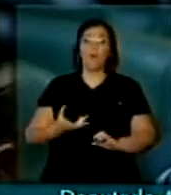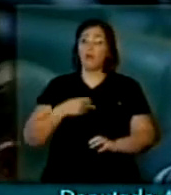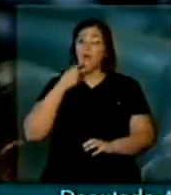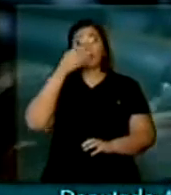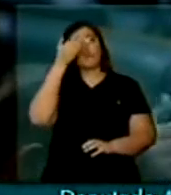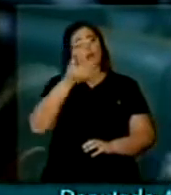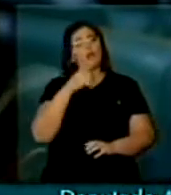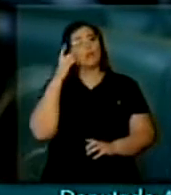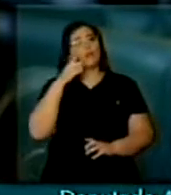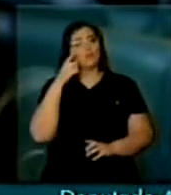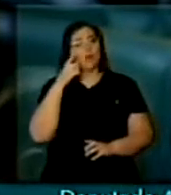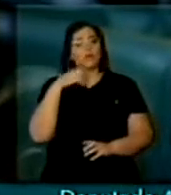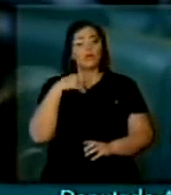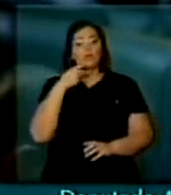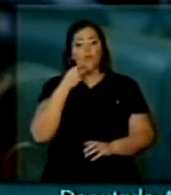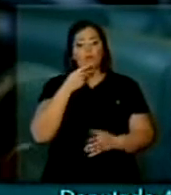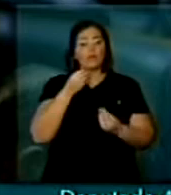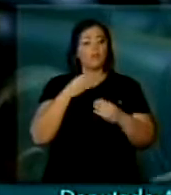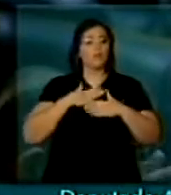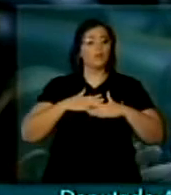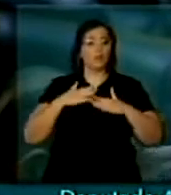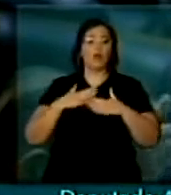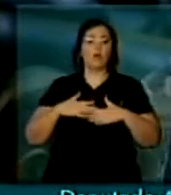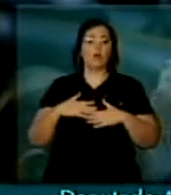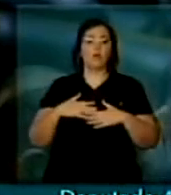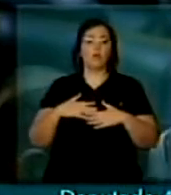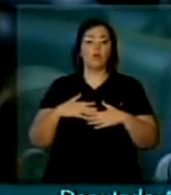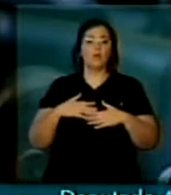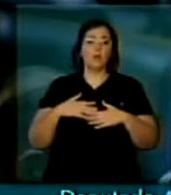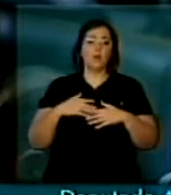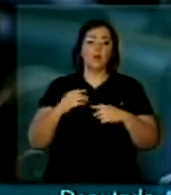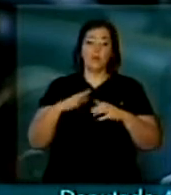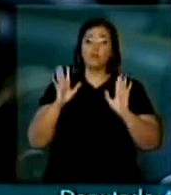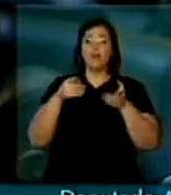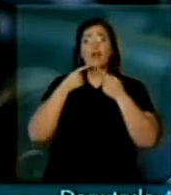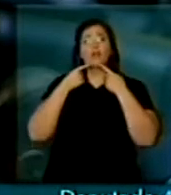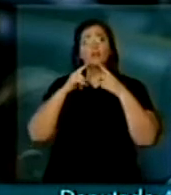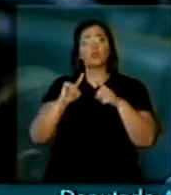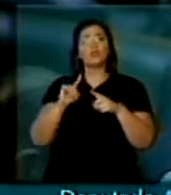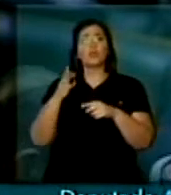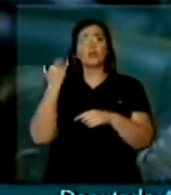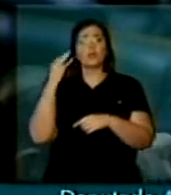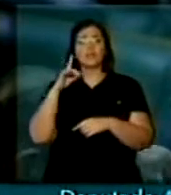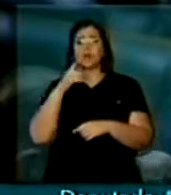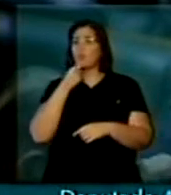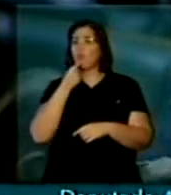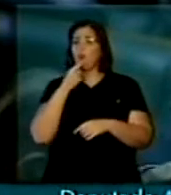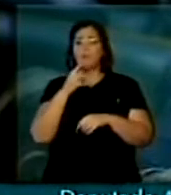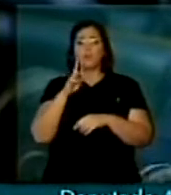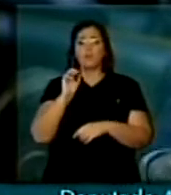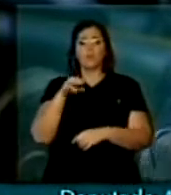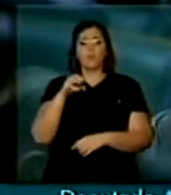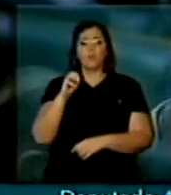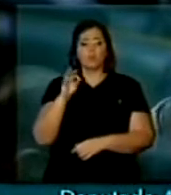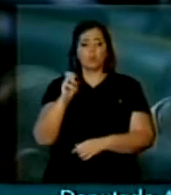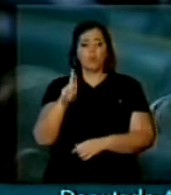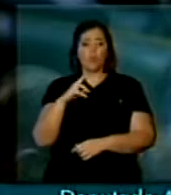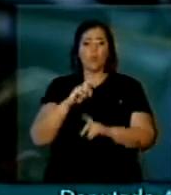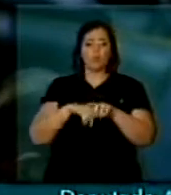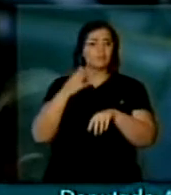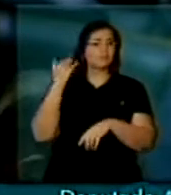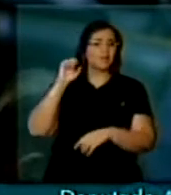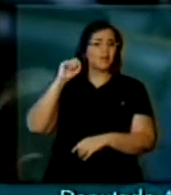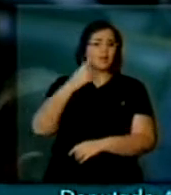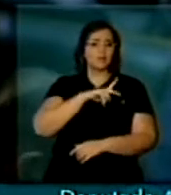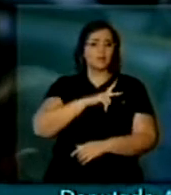deputado Júnior, que falo isso com muita tranquilidade. Denunciei um promotor, quando era prefeito da minha cidade, por